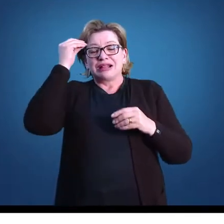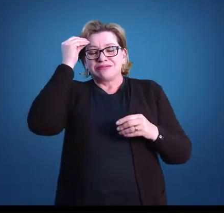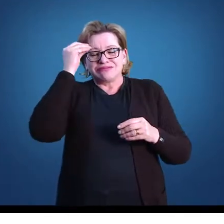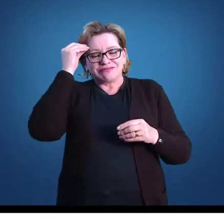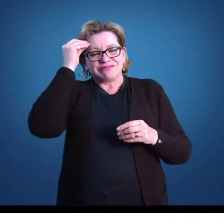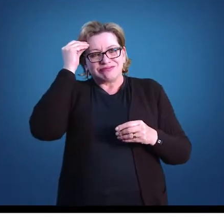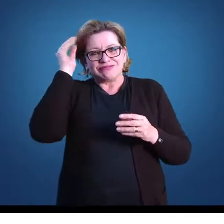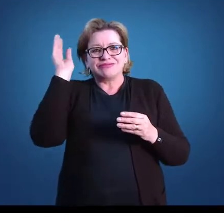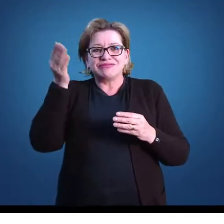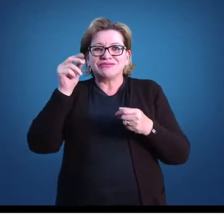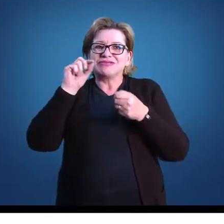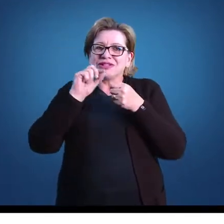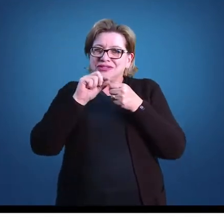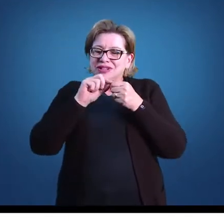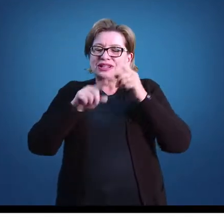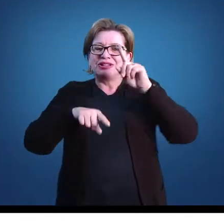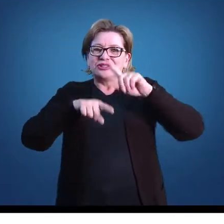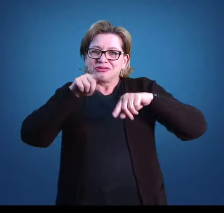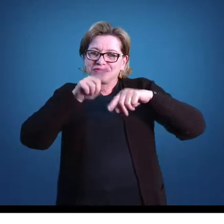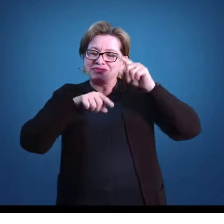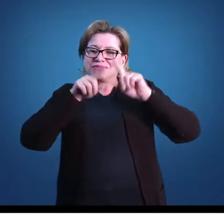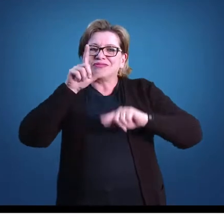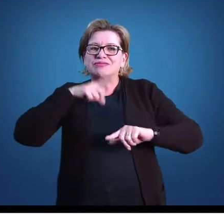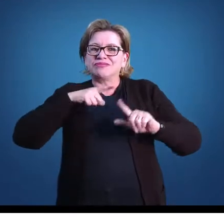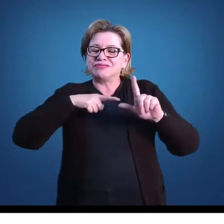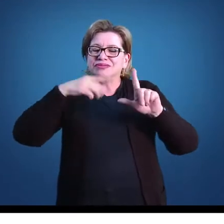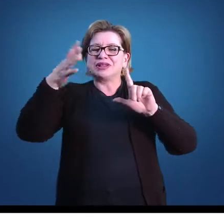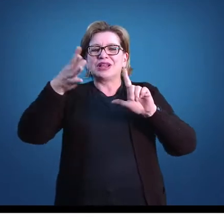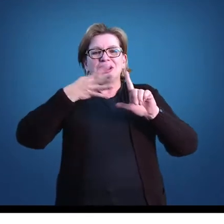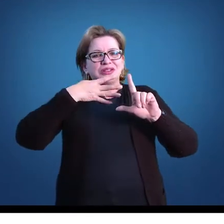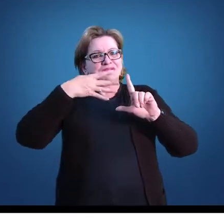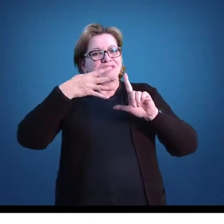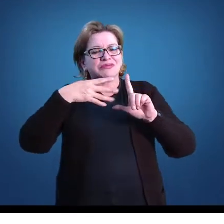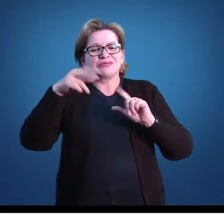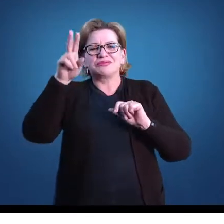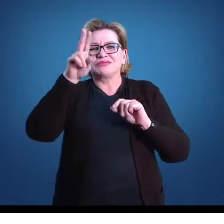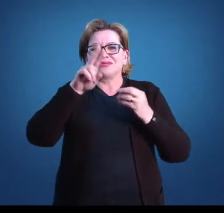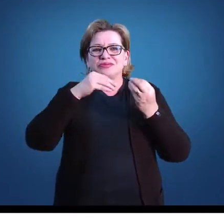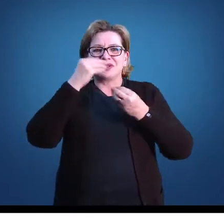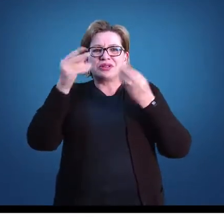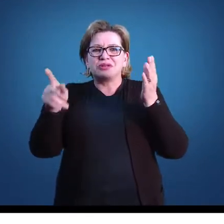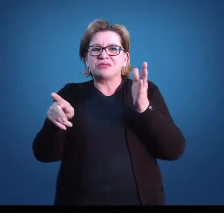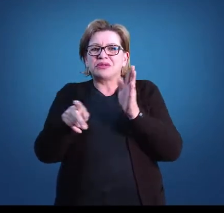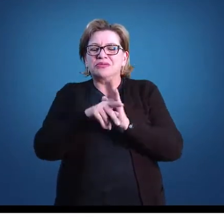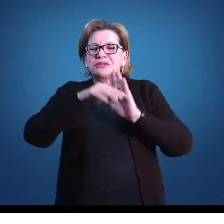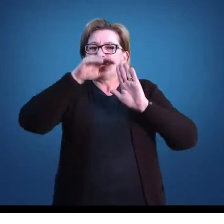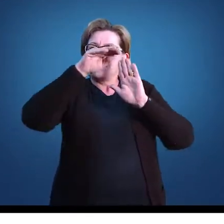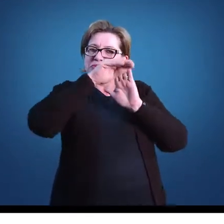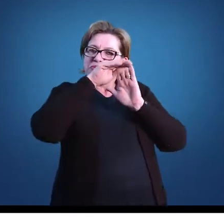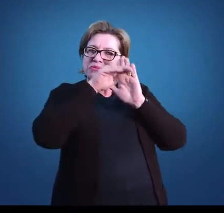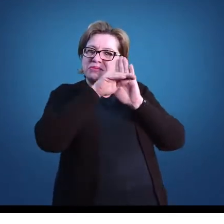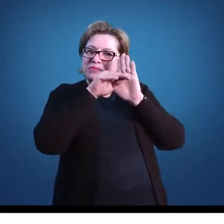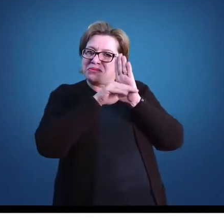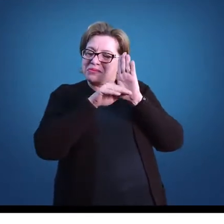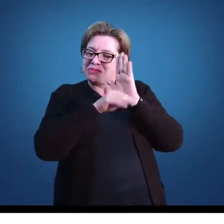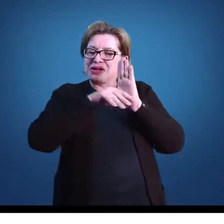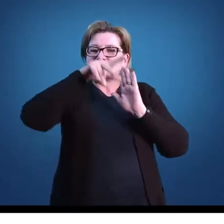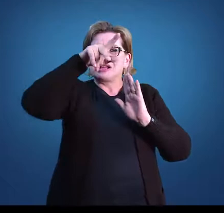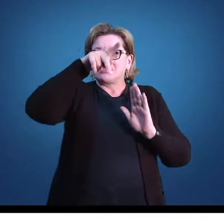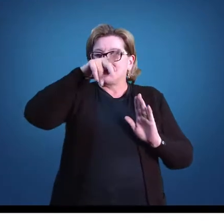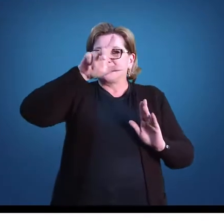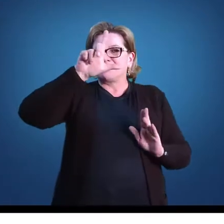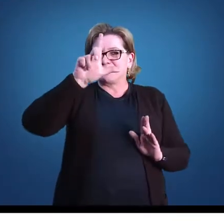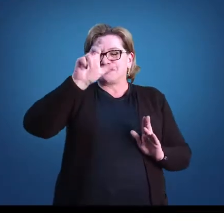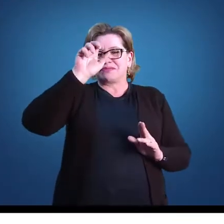realizadas já através dos materiais disponibilizados no Moodle, através do planejamento de ensino. O